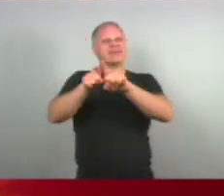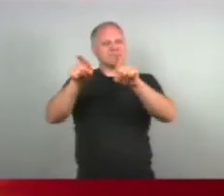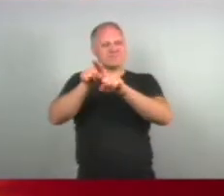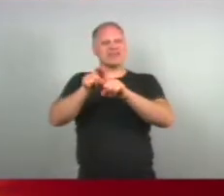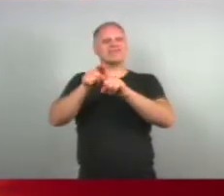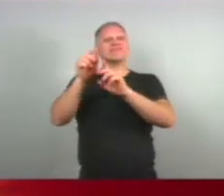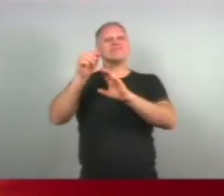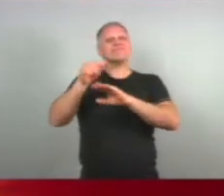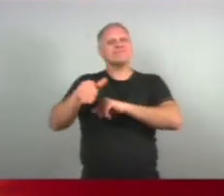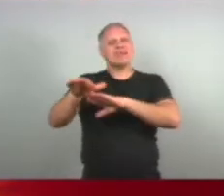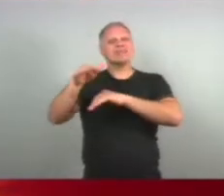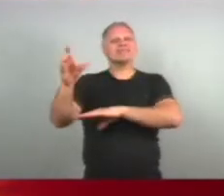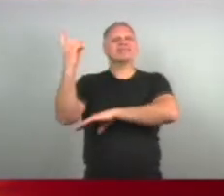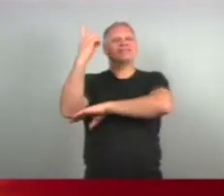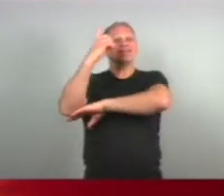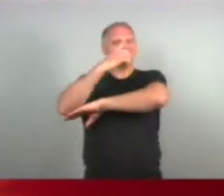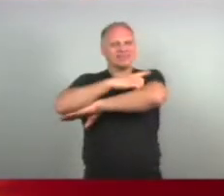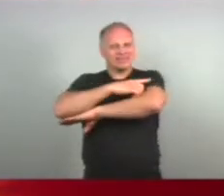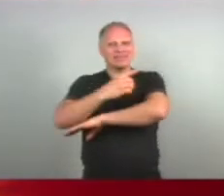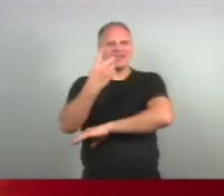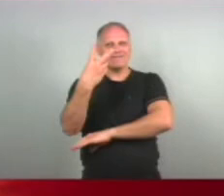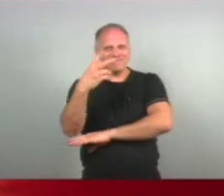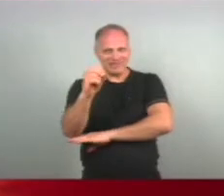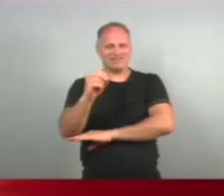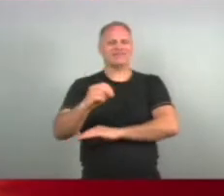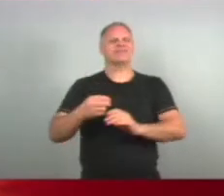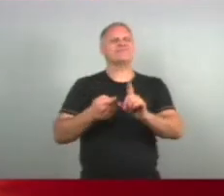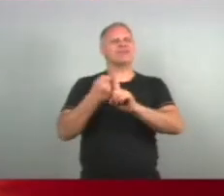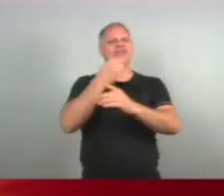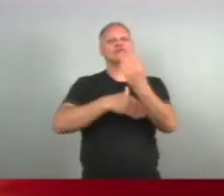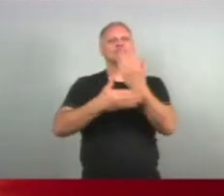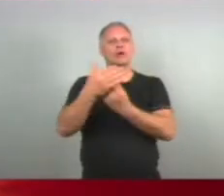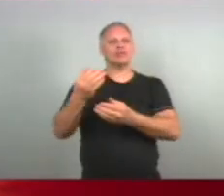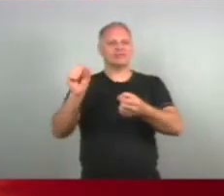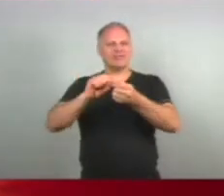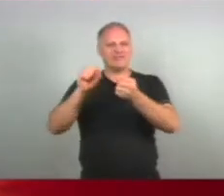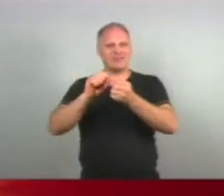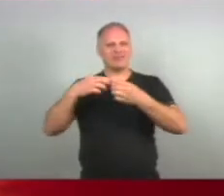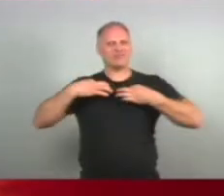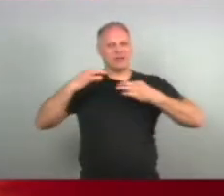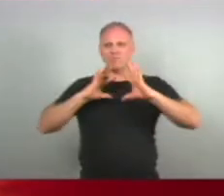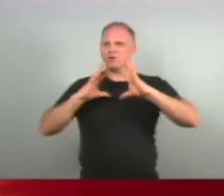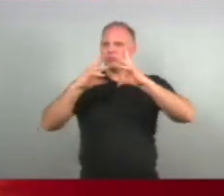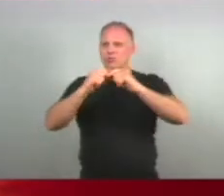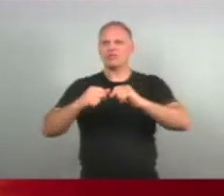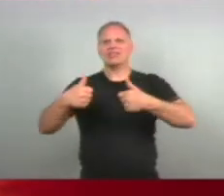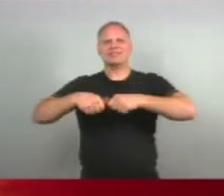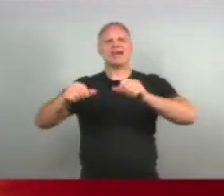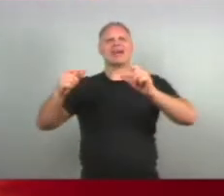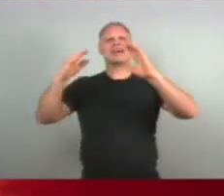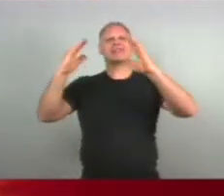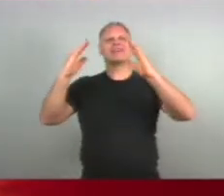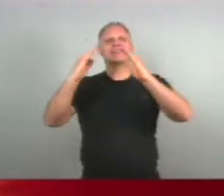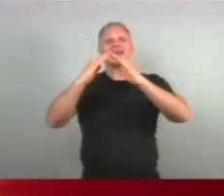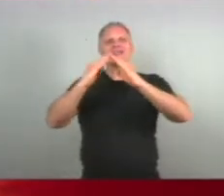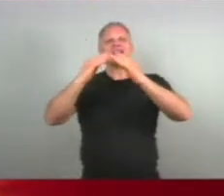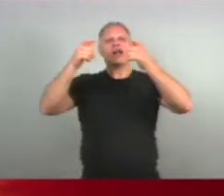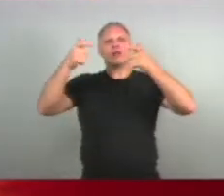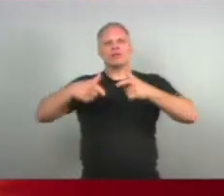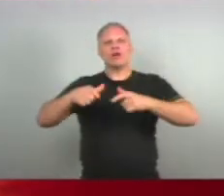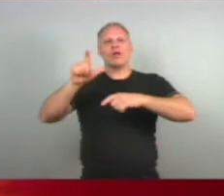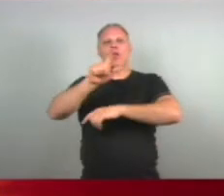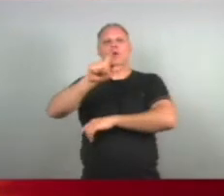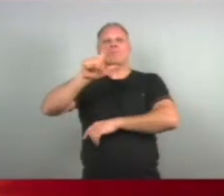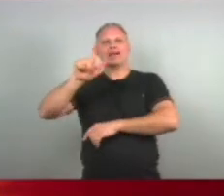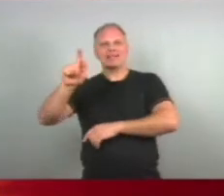do 20 de setembro Que a gente gravou durante esse mês inteiro Que ela está de Casa Nova Lá em Lombra Grande Na Estada Luiz